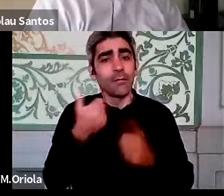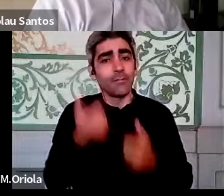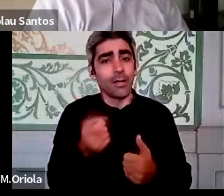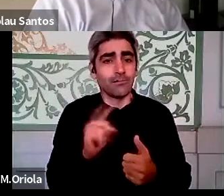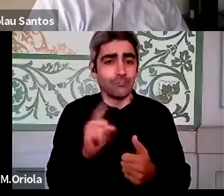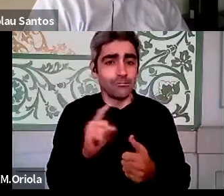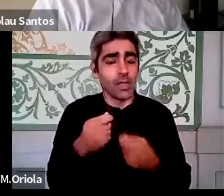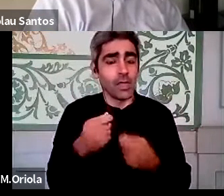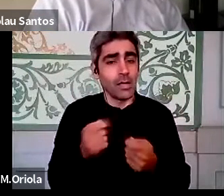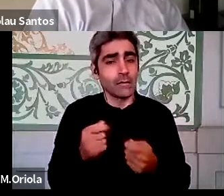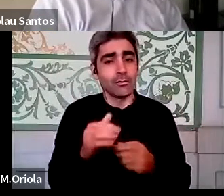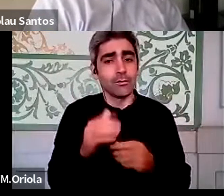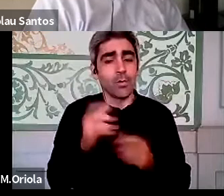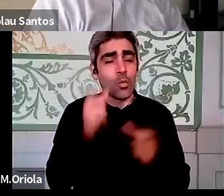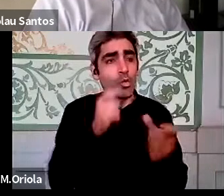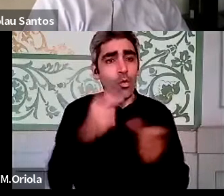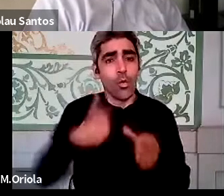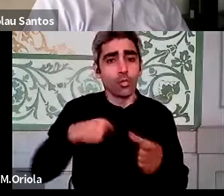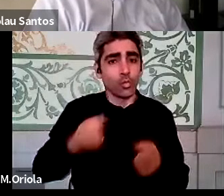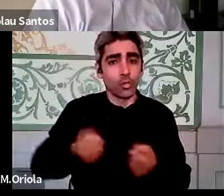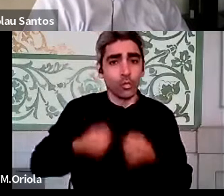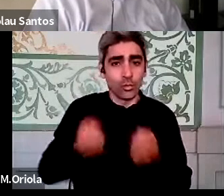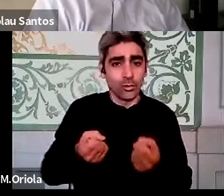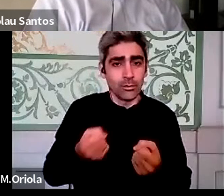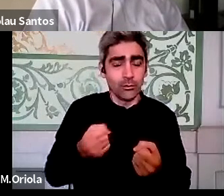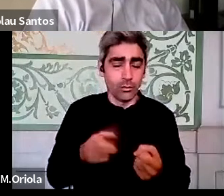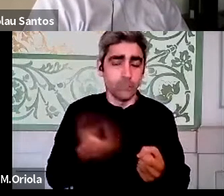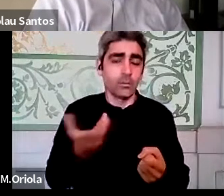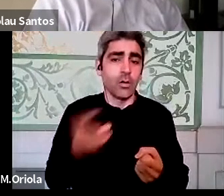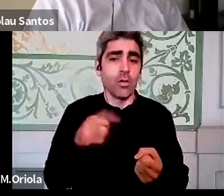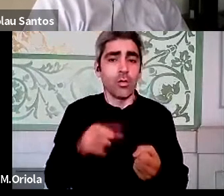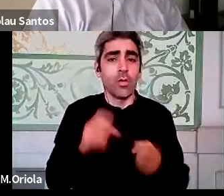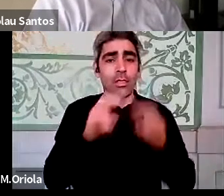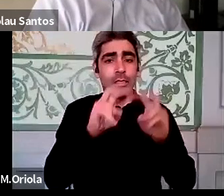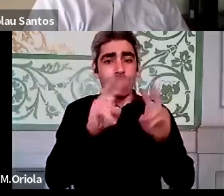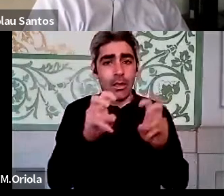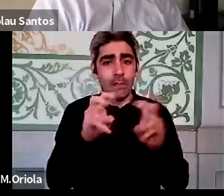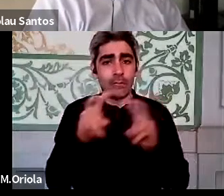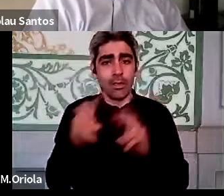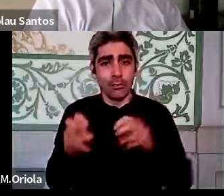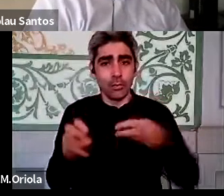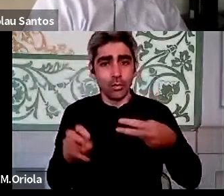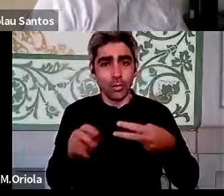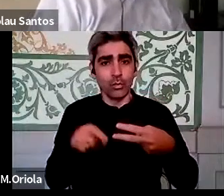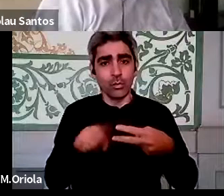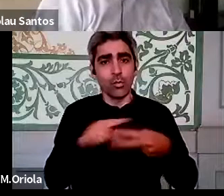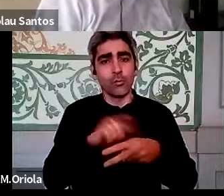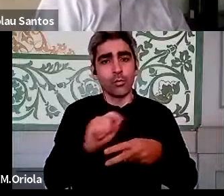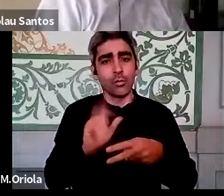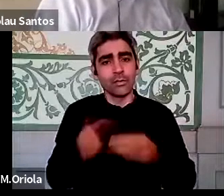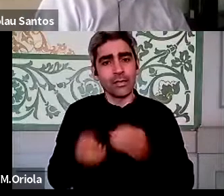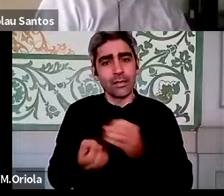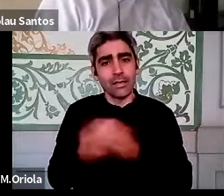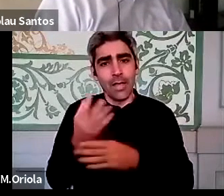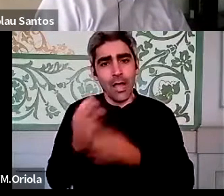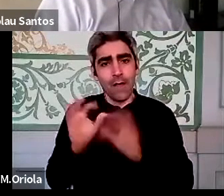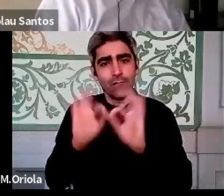ou pelo menos nós não conseguimos controlar tanta essa eficiência. E portanto relativamente aos dois assuntos, sim, eu acho que é o momento também de criarmos fóruns para